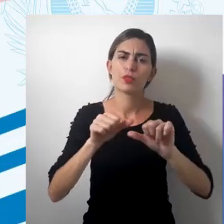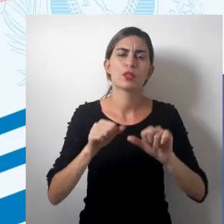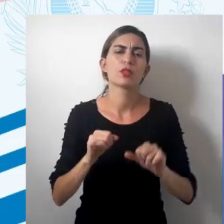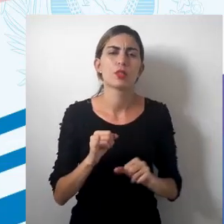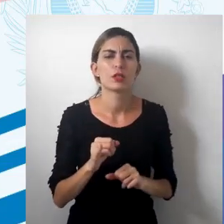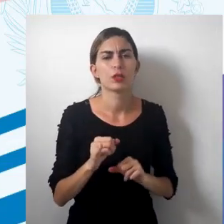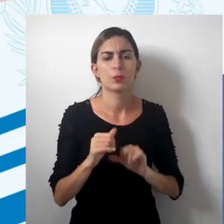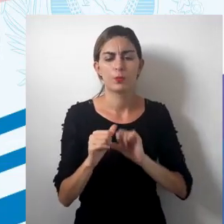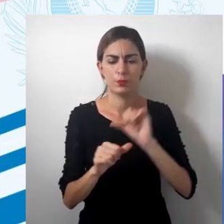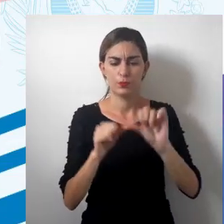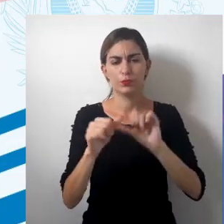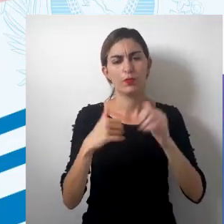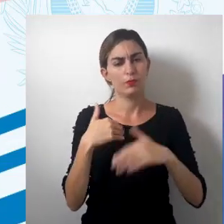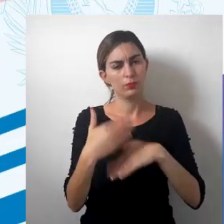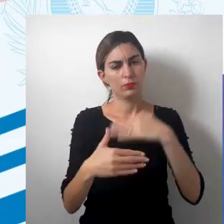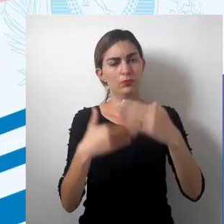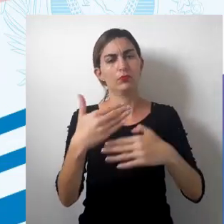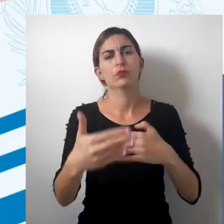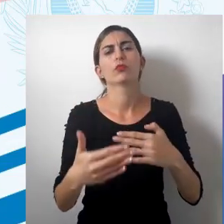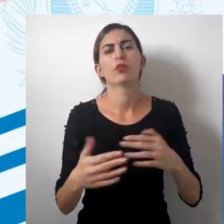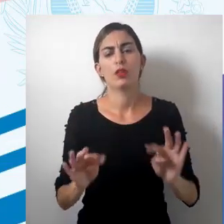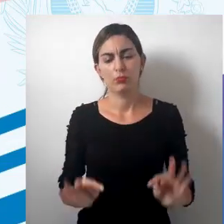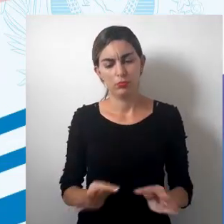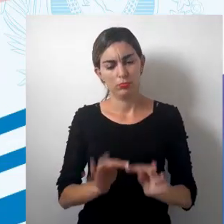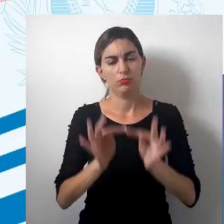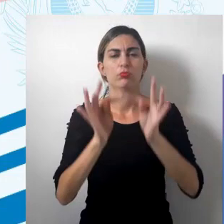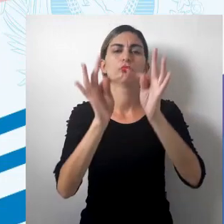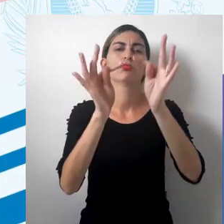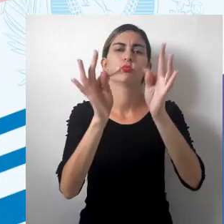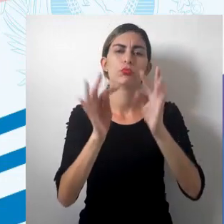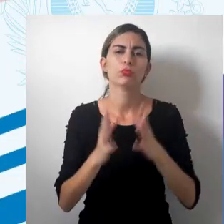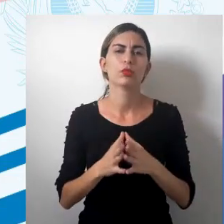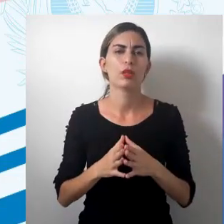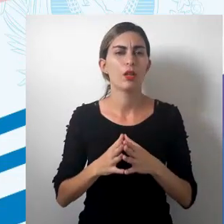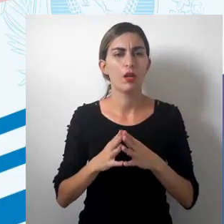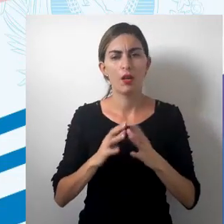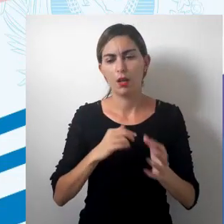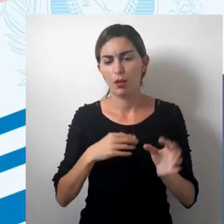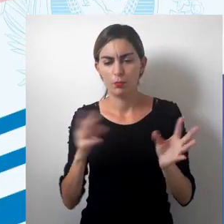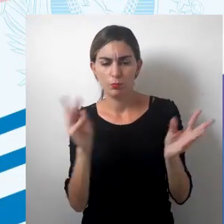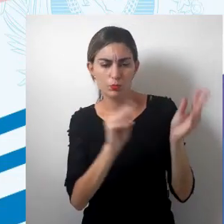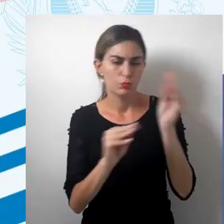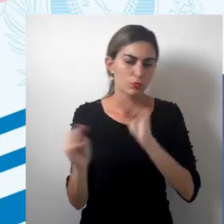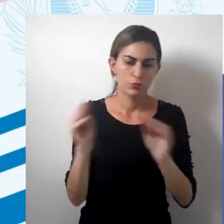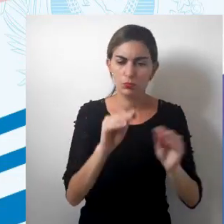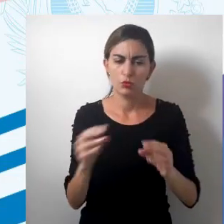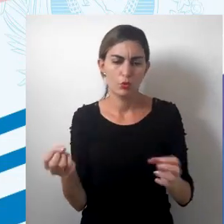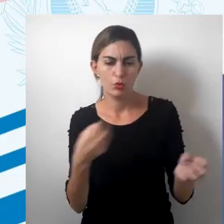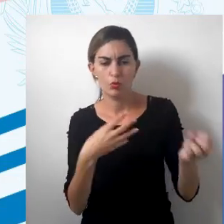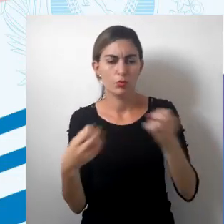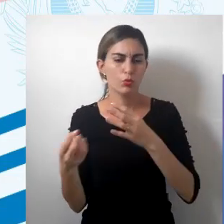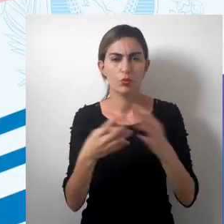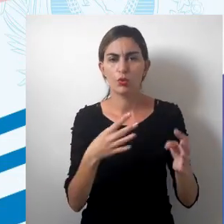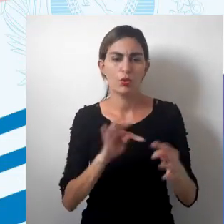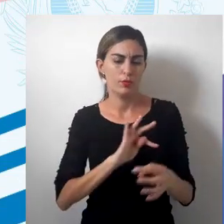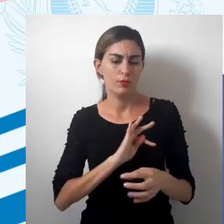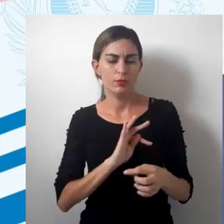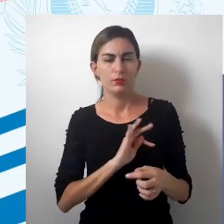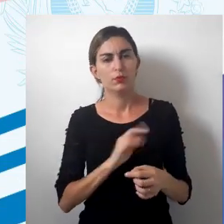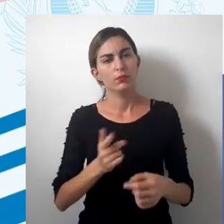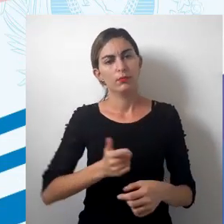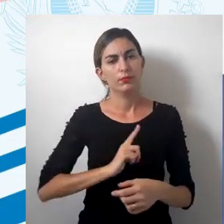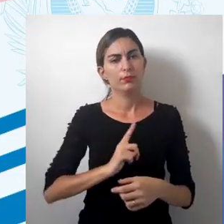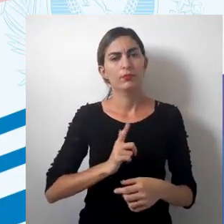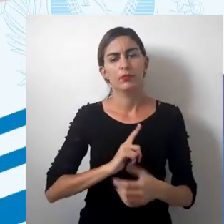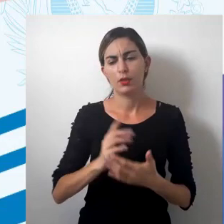evoluindo, foram se tecnologizando, foram implementando novas técnicas, e aí a gente vai